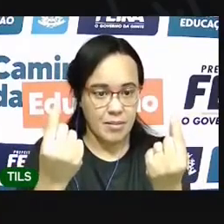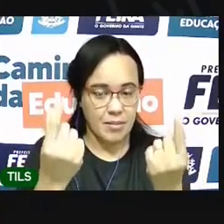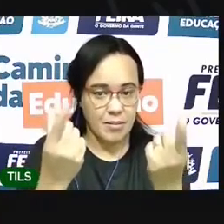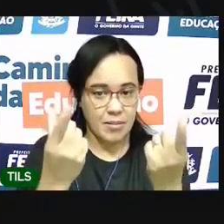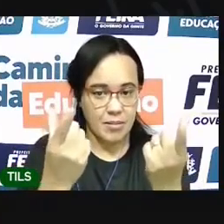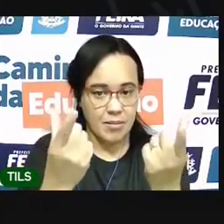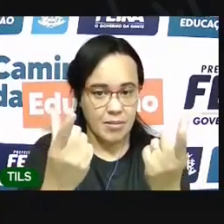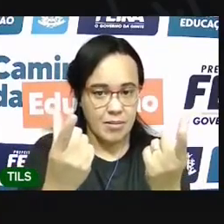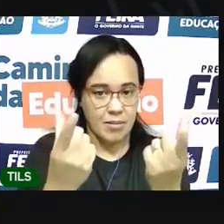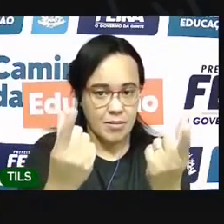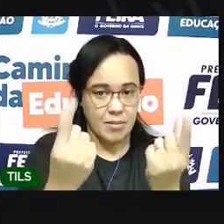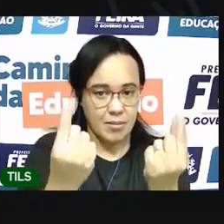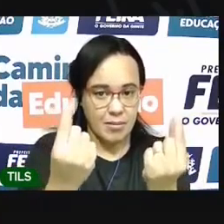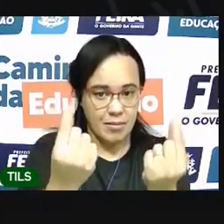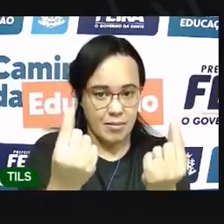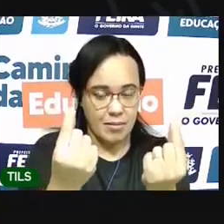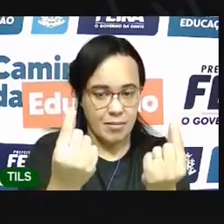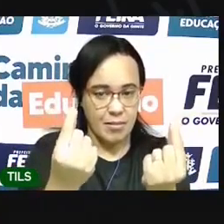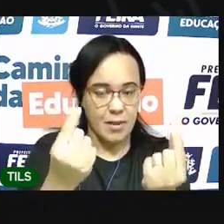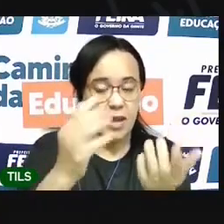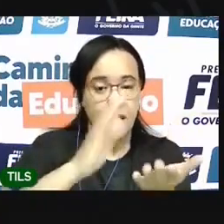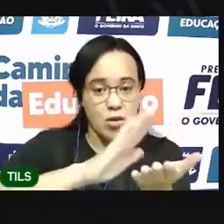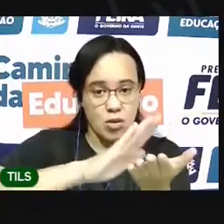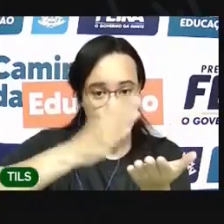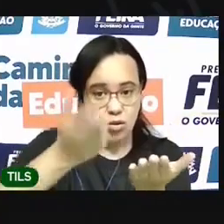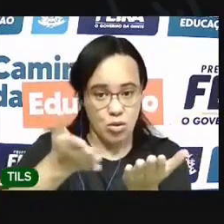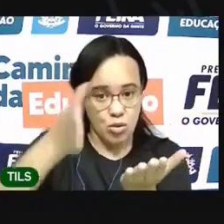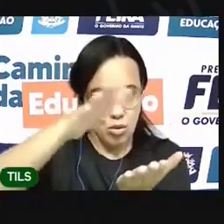ó Vai dobrando para que eles se encontrem